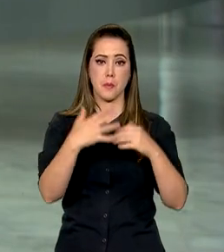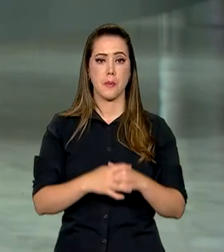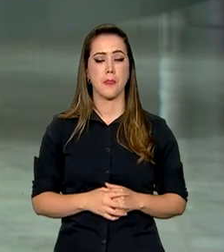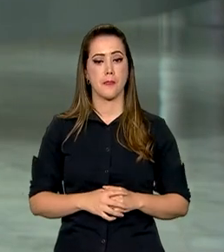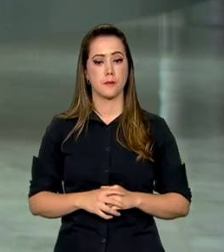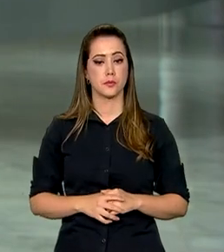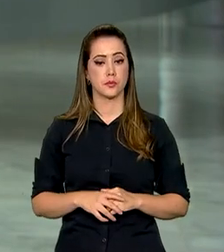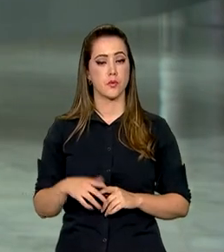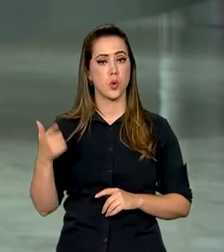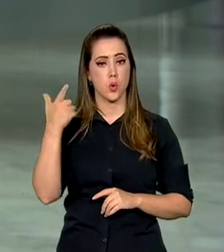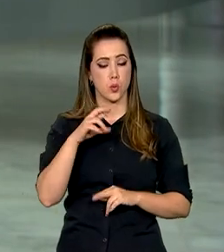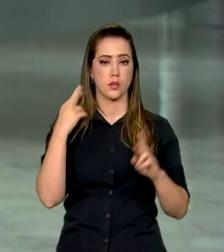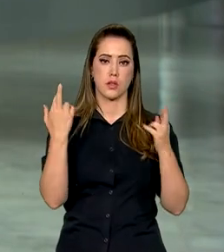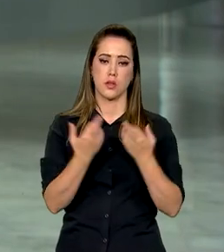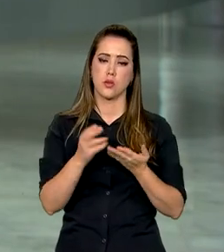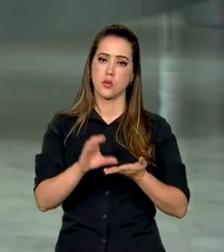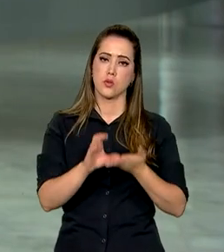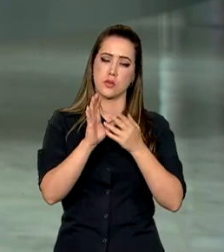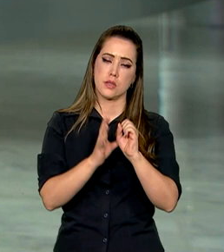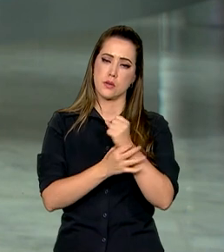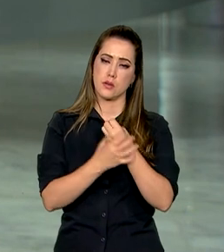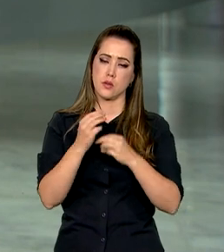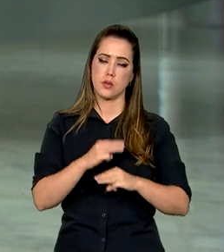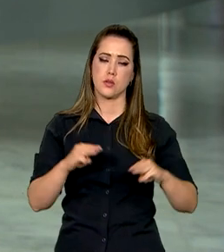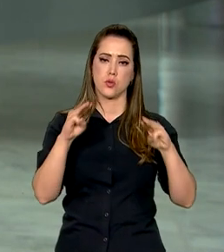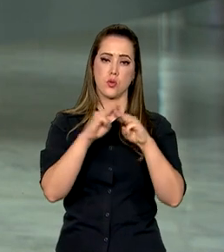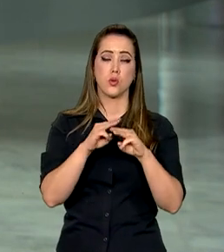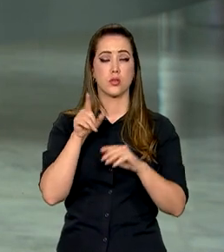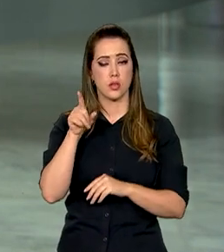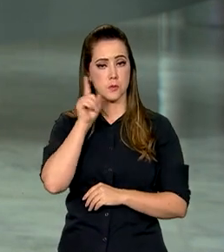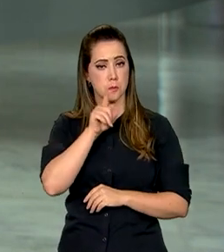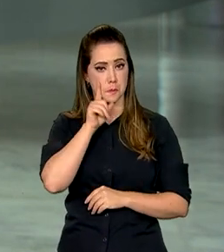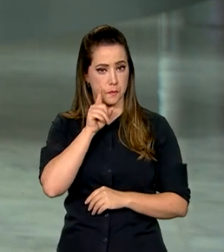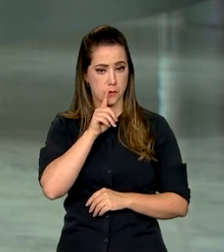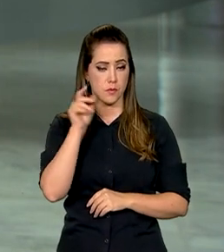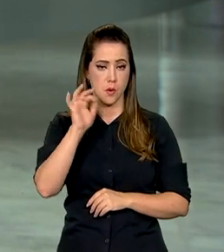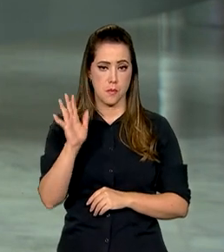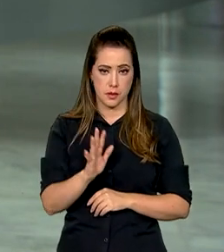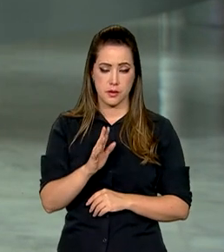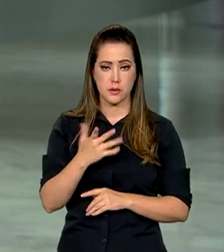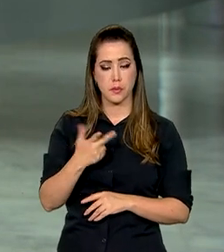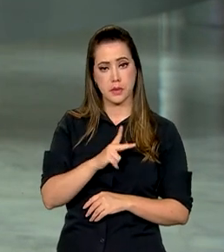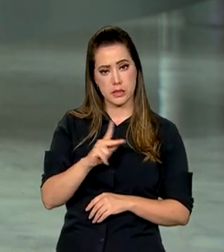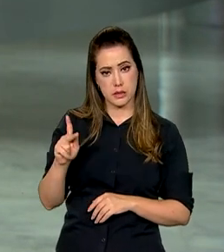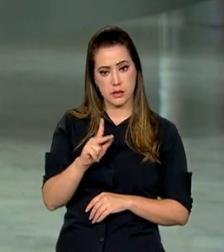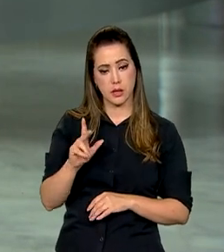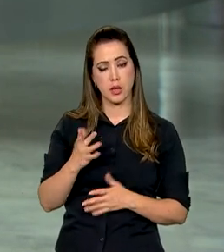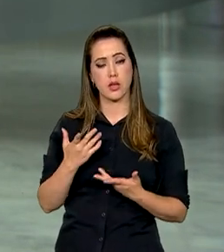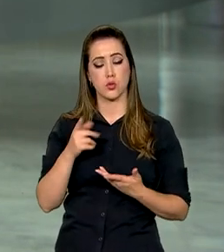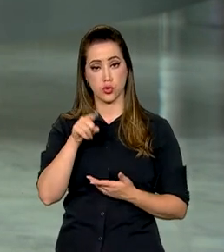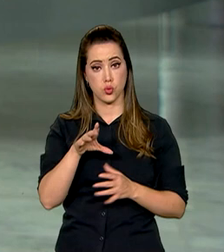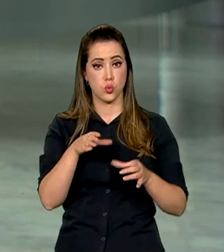Em mais uma reunião do Conselho de Segurança da ONU em Nova Iorque, nos Estados Unidos, o Brasil, que preside o órgão este